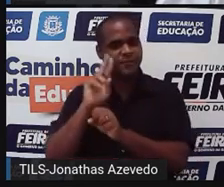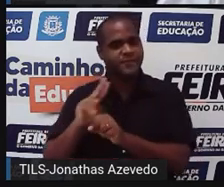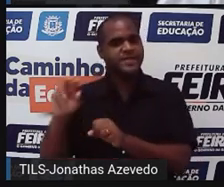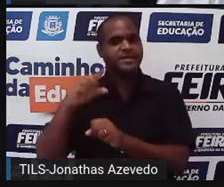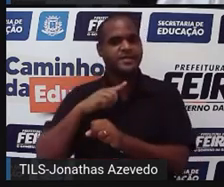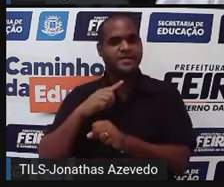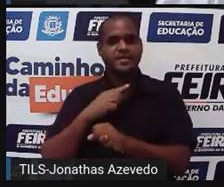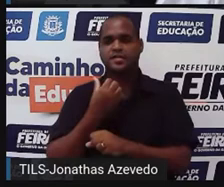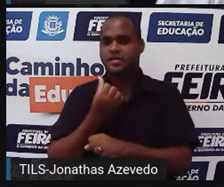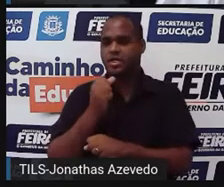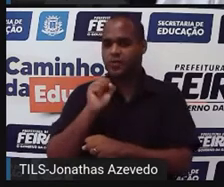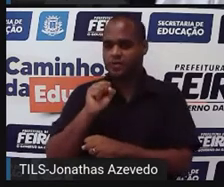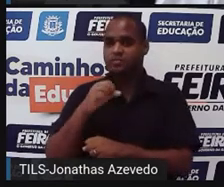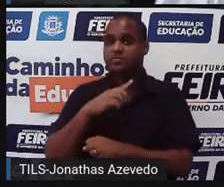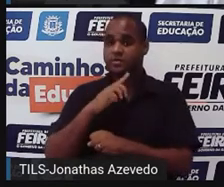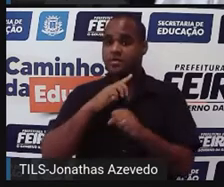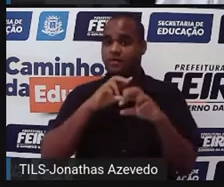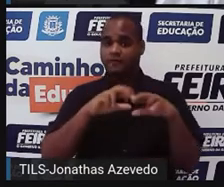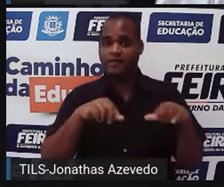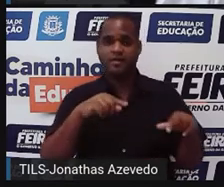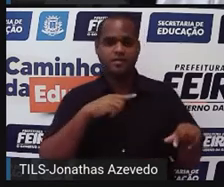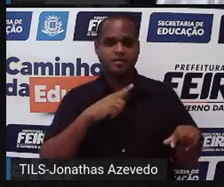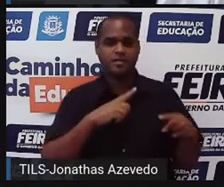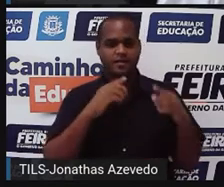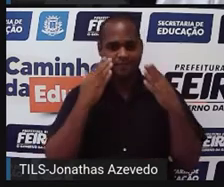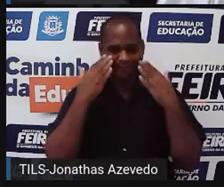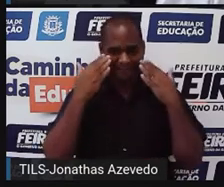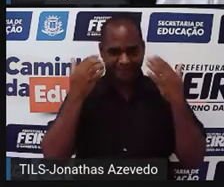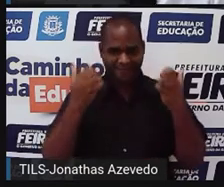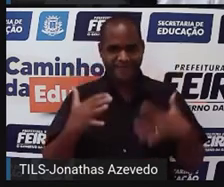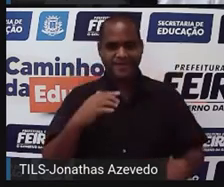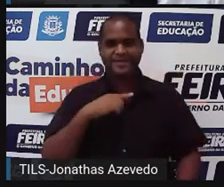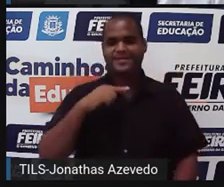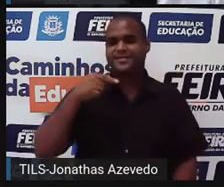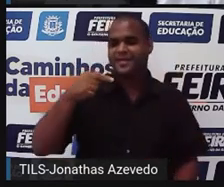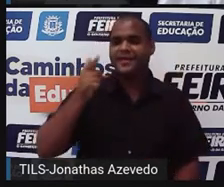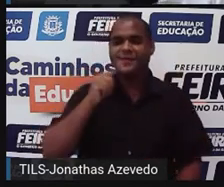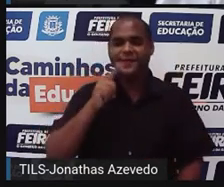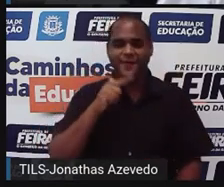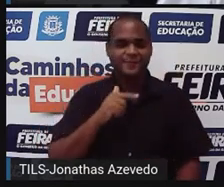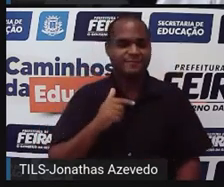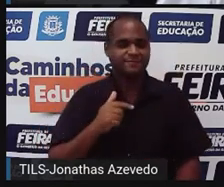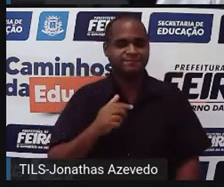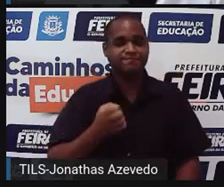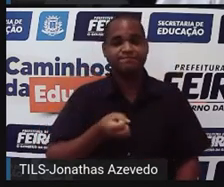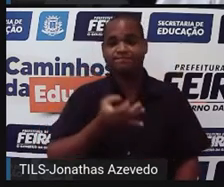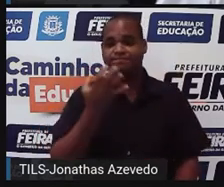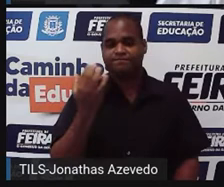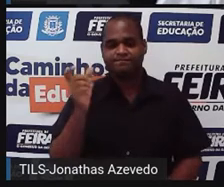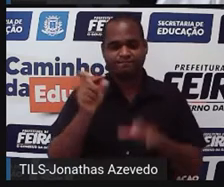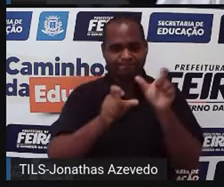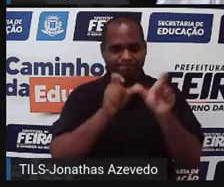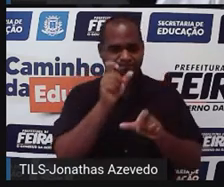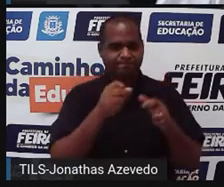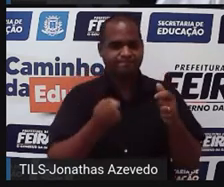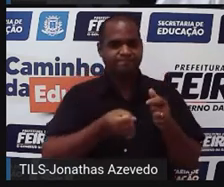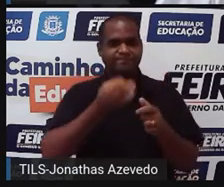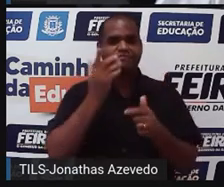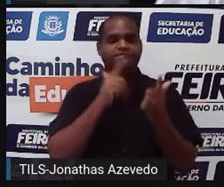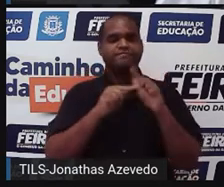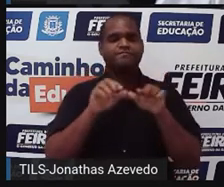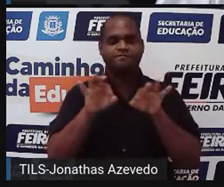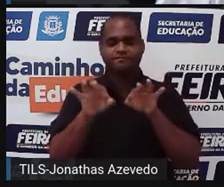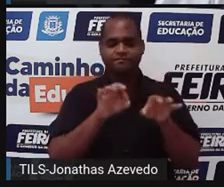sessenta e oito canudos para construir sete representações de figuras. Quantas representações de figuras foram